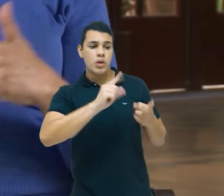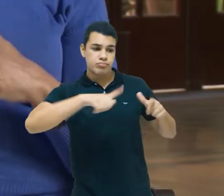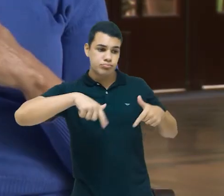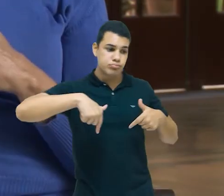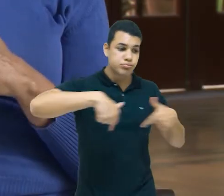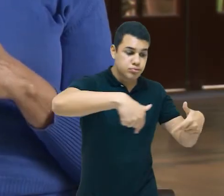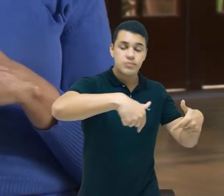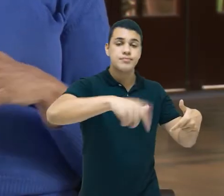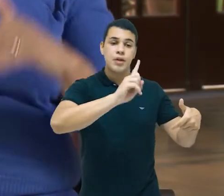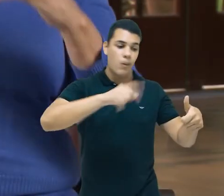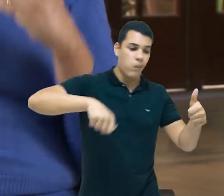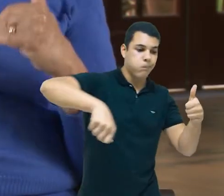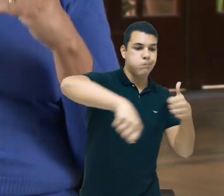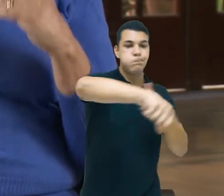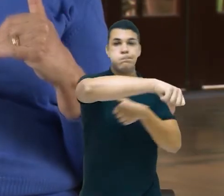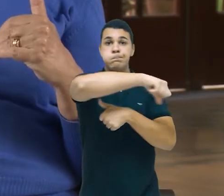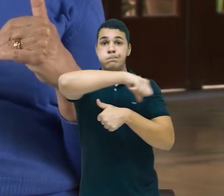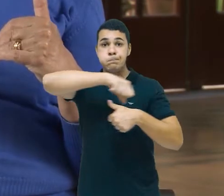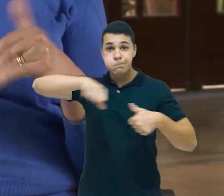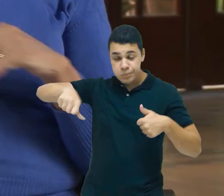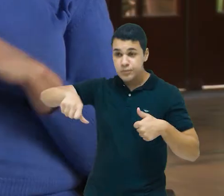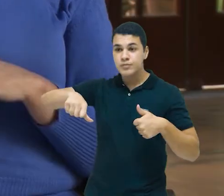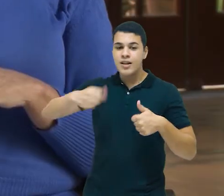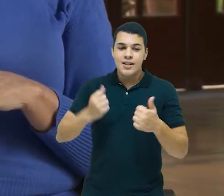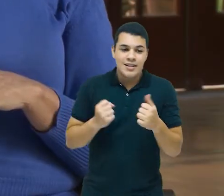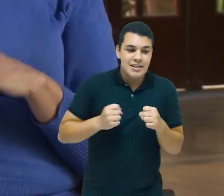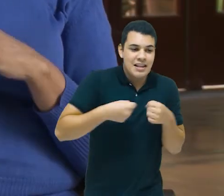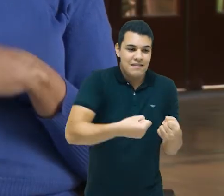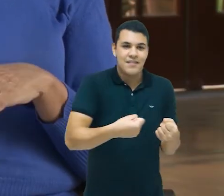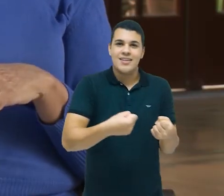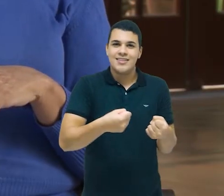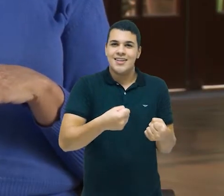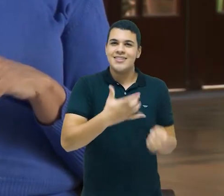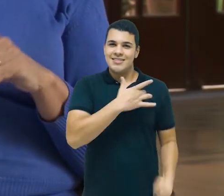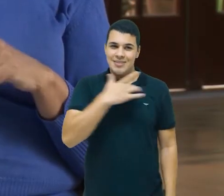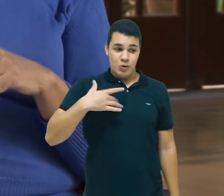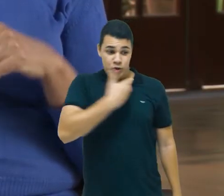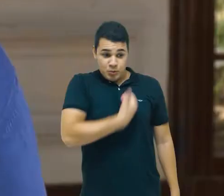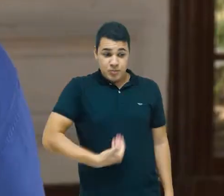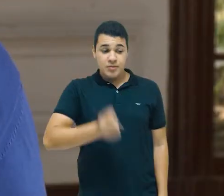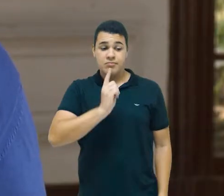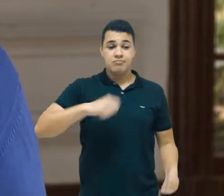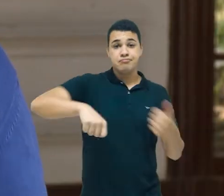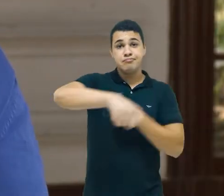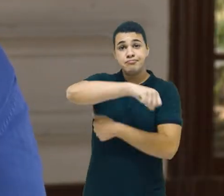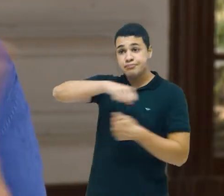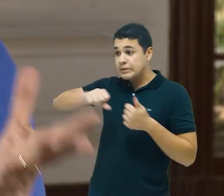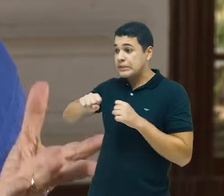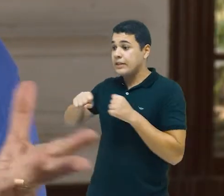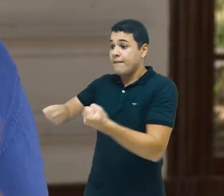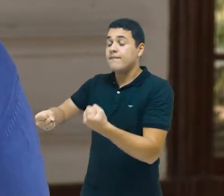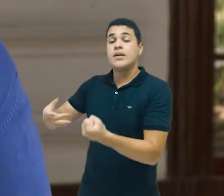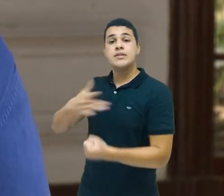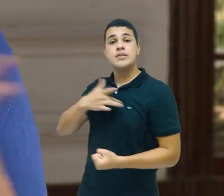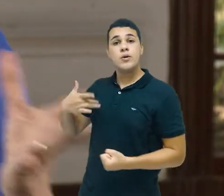torna um órgão público pró-mercado. Isso ocorre, infelizmente, em governos